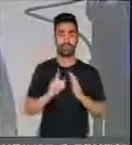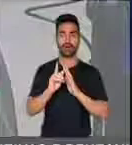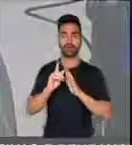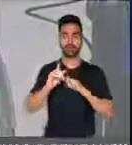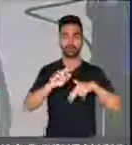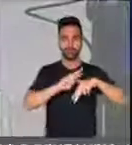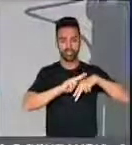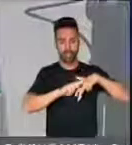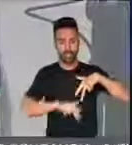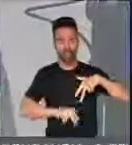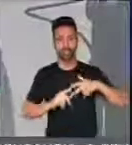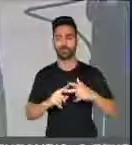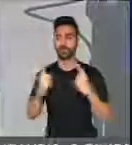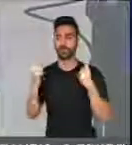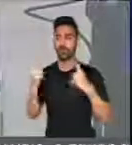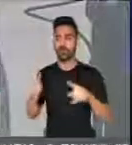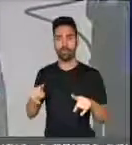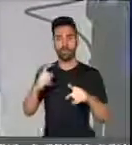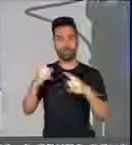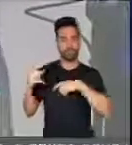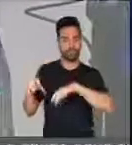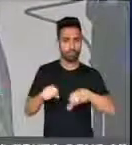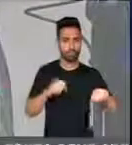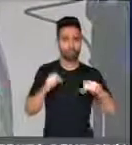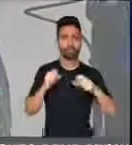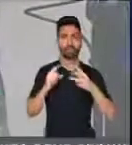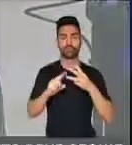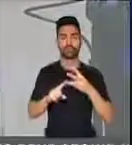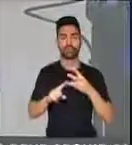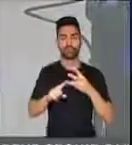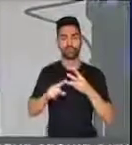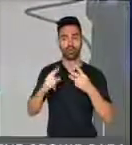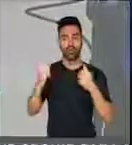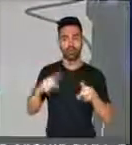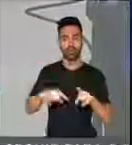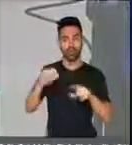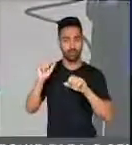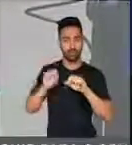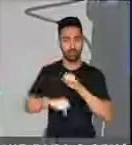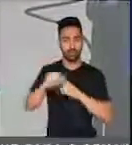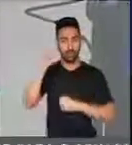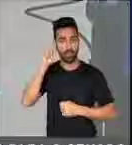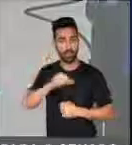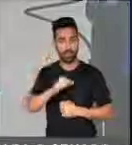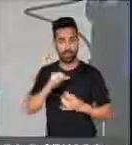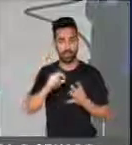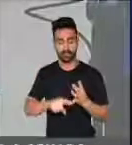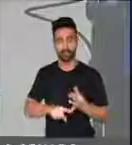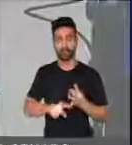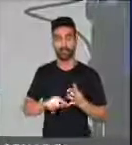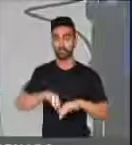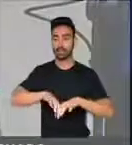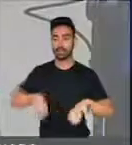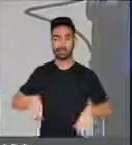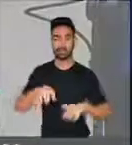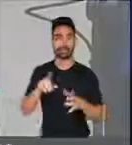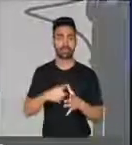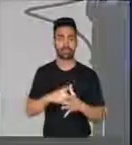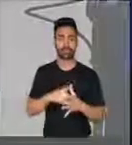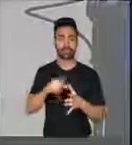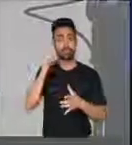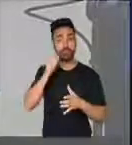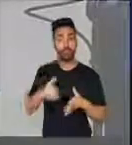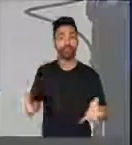o combate à violência sexual, a luta contra o feminicídio e a misoginia, a participação das mulheres na